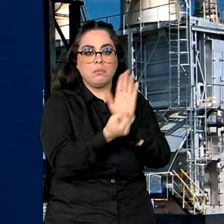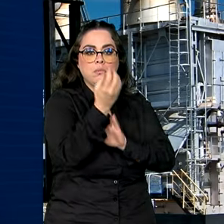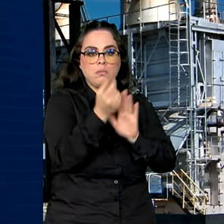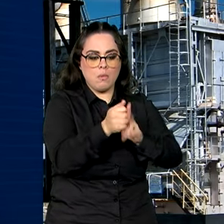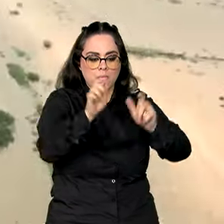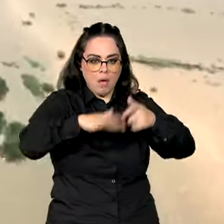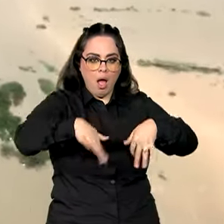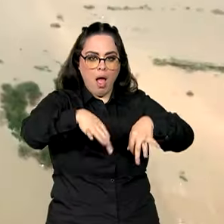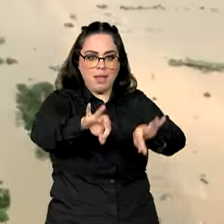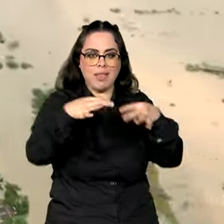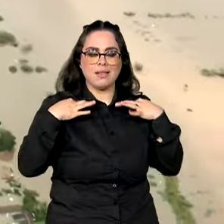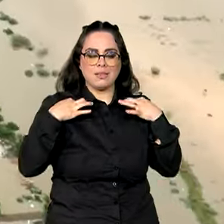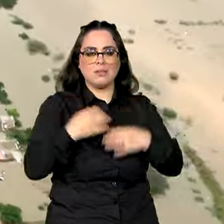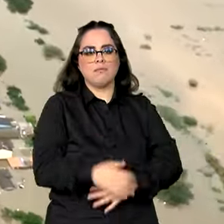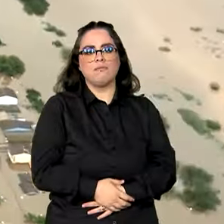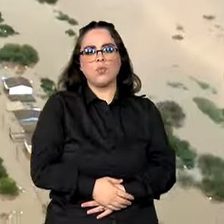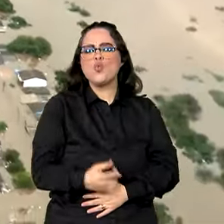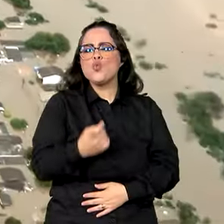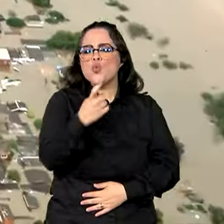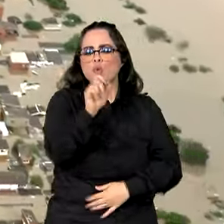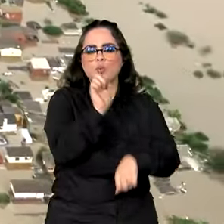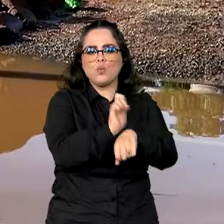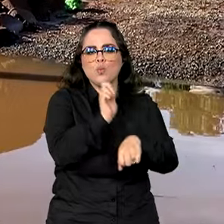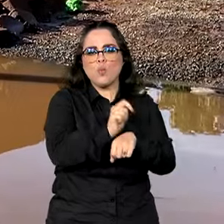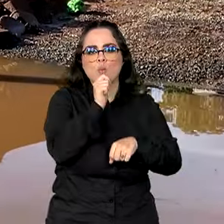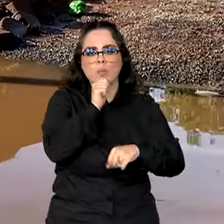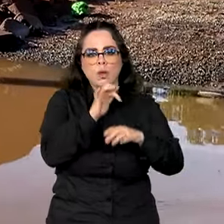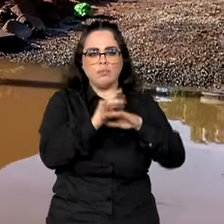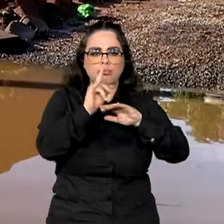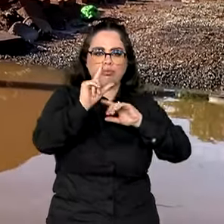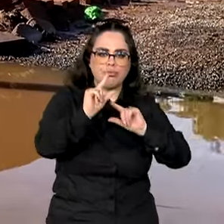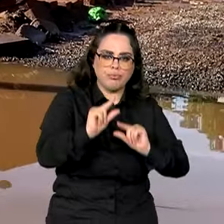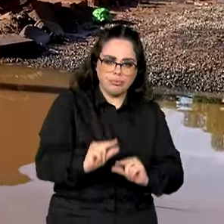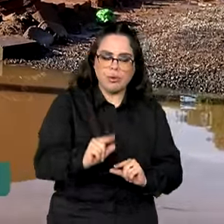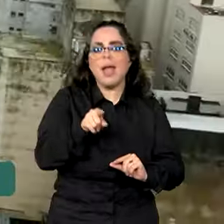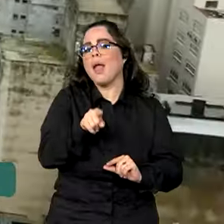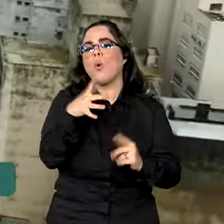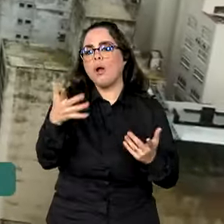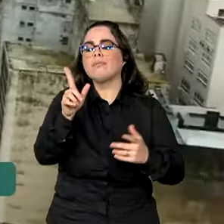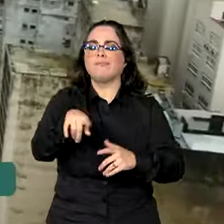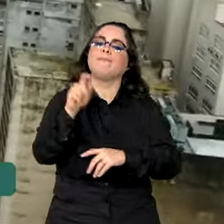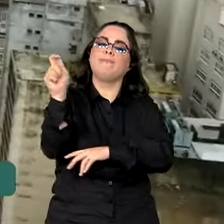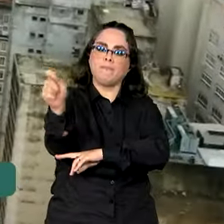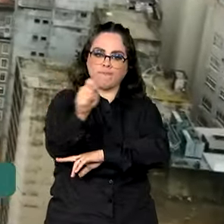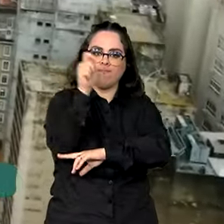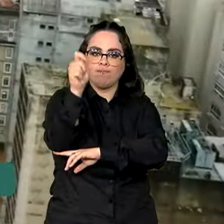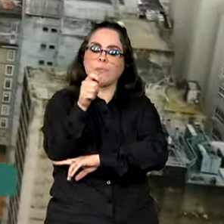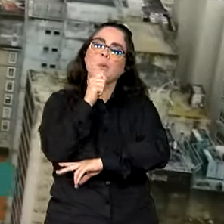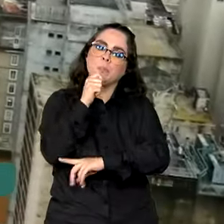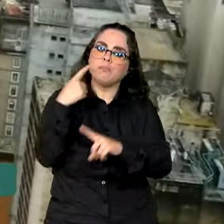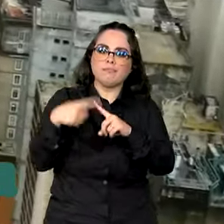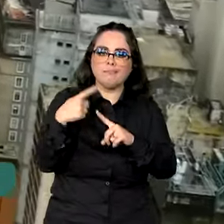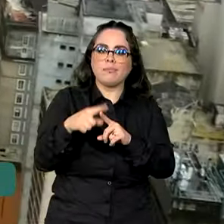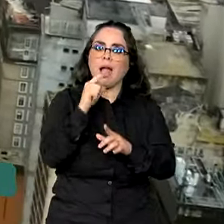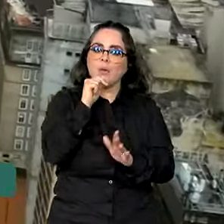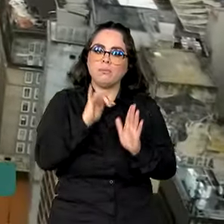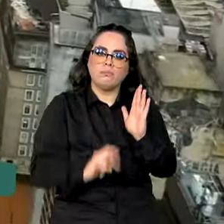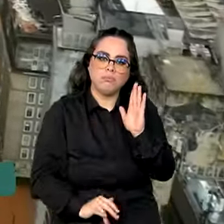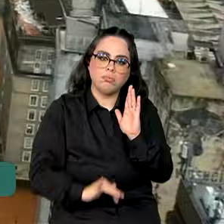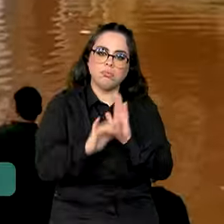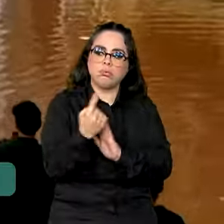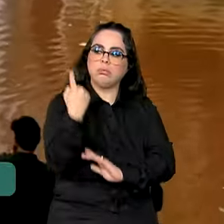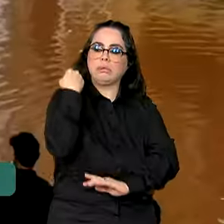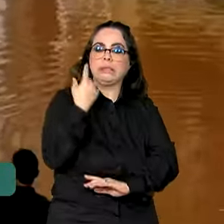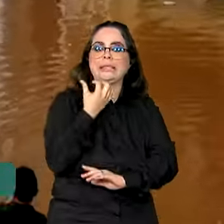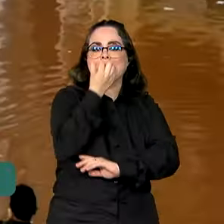têxteis. O único estado que ainda acumula queda é o Rio Grande do Sul. Devido às enchentes registradas